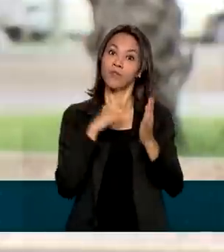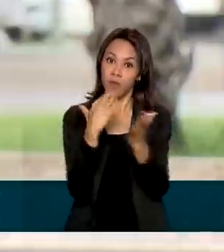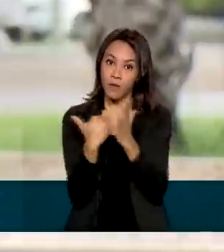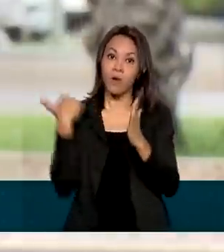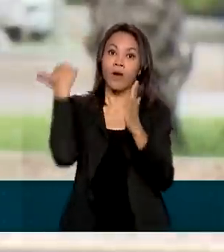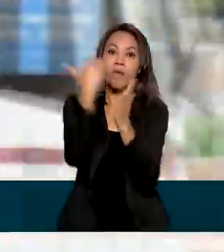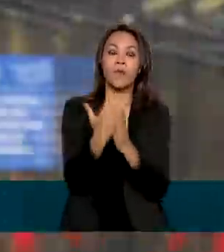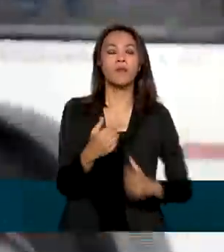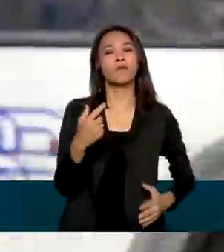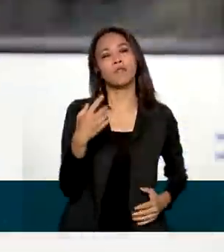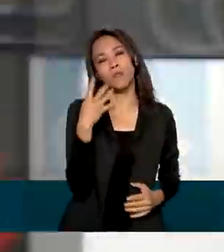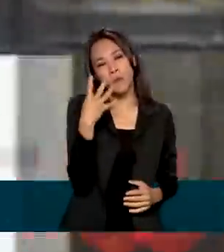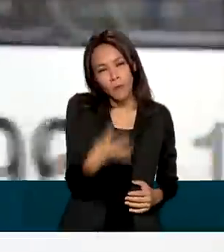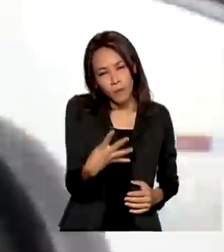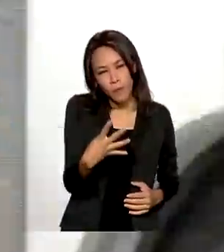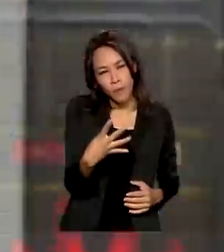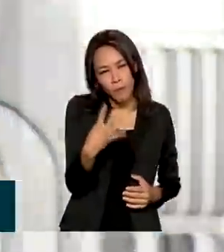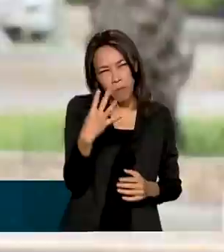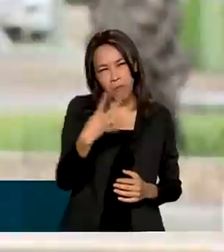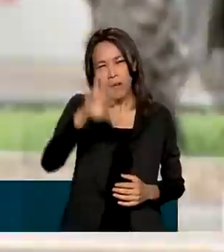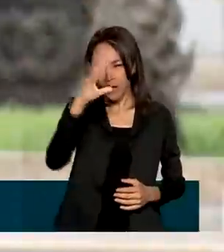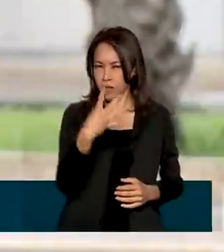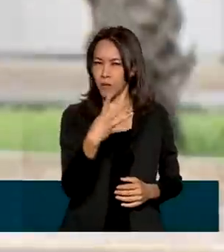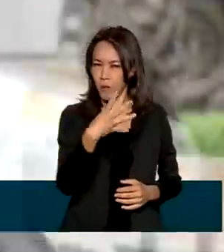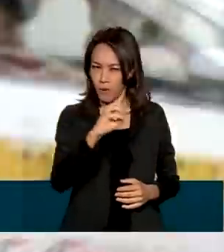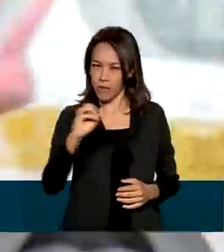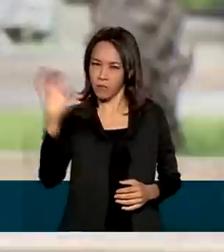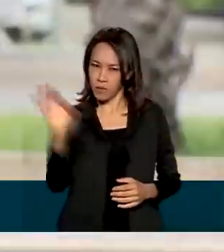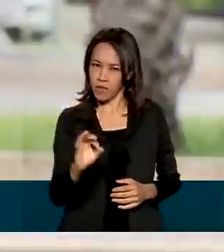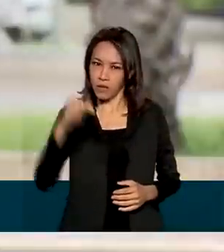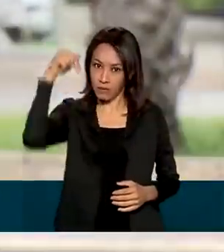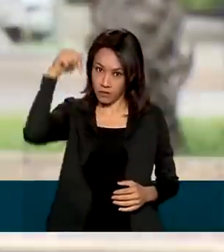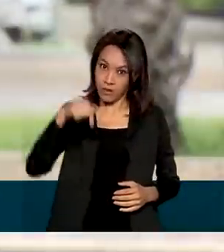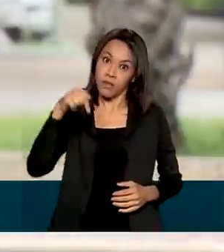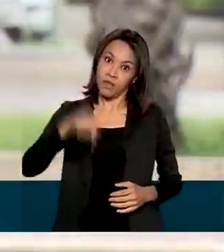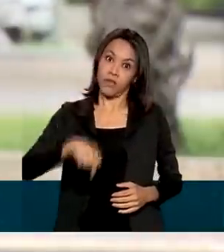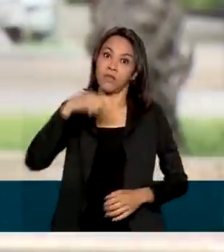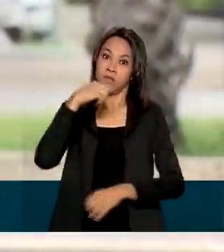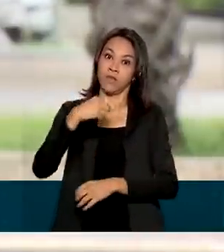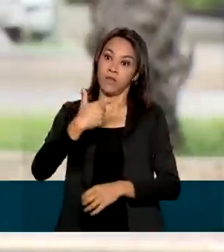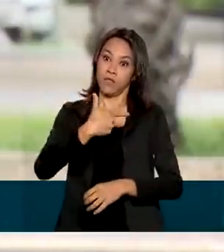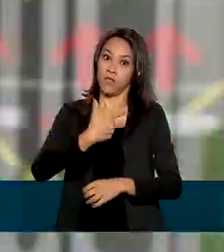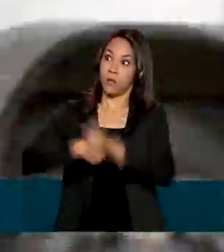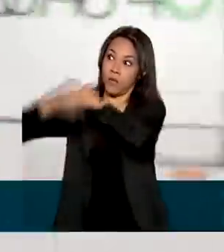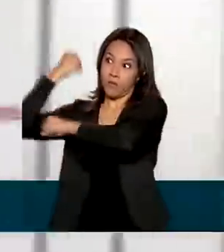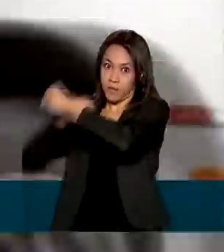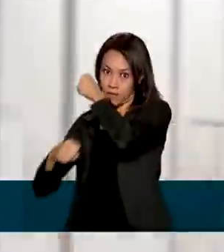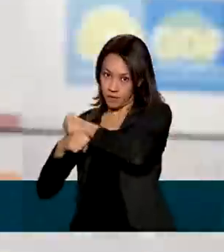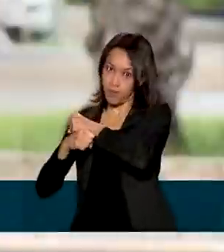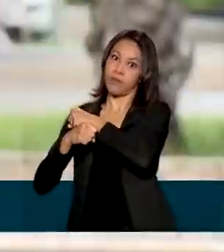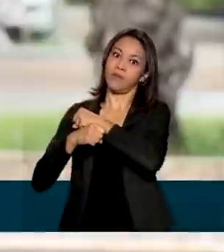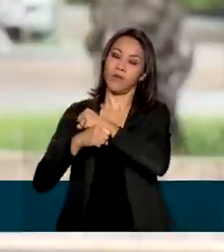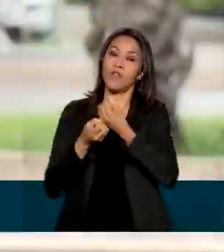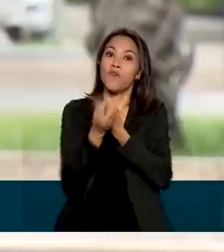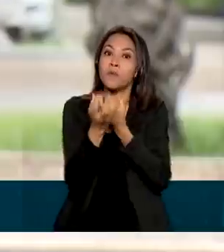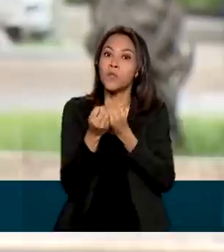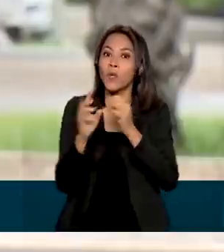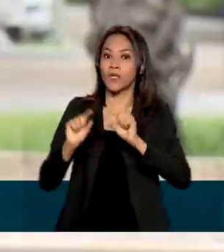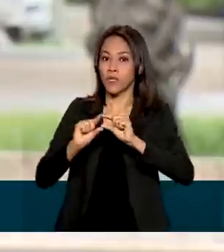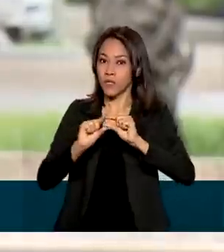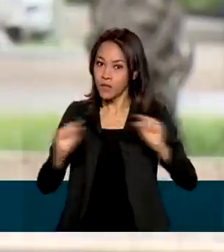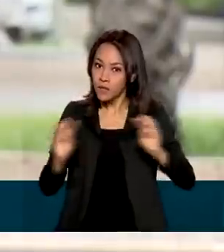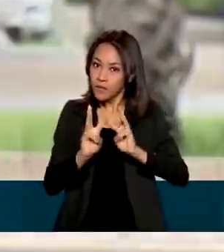de mais de 400% em 2020, segundo dados do consumidor.gov.br. E elas